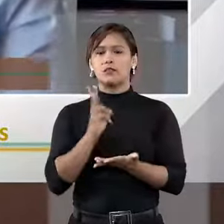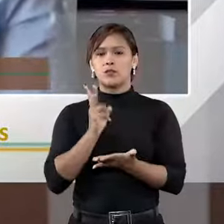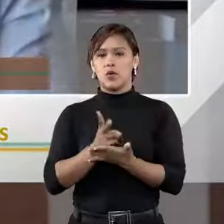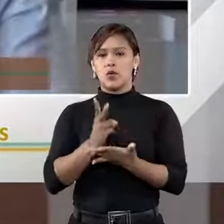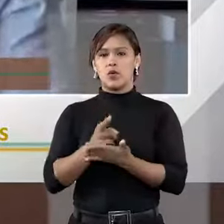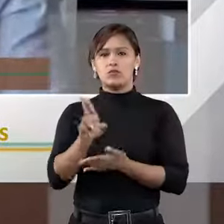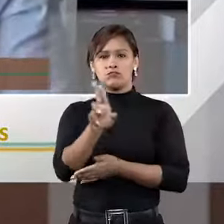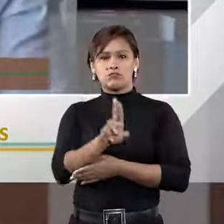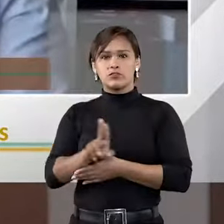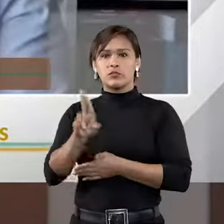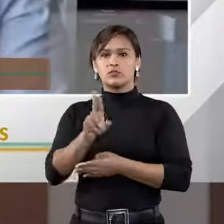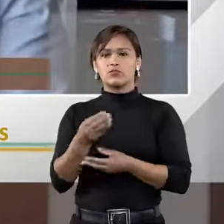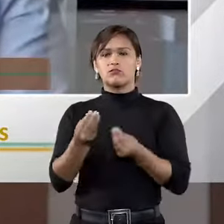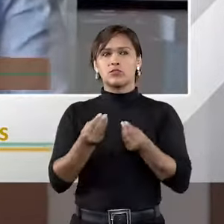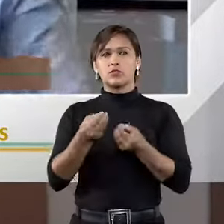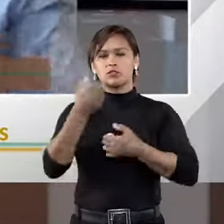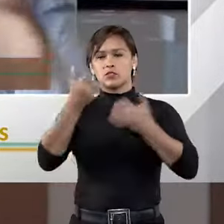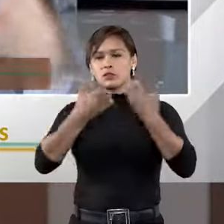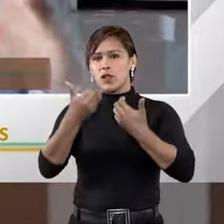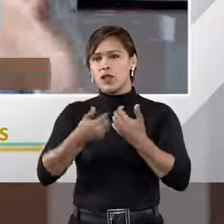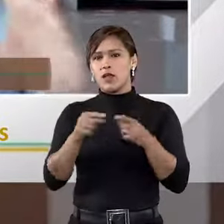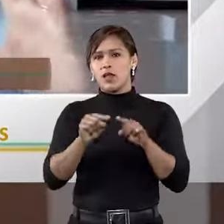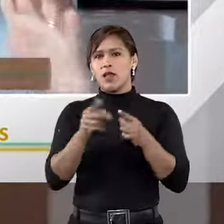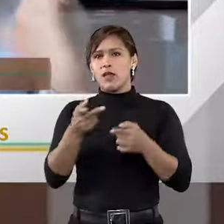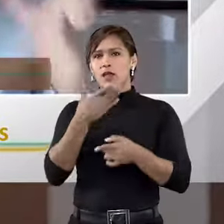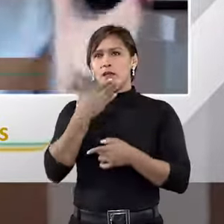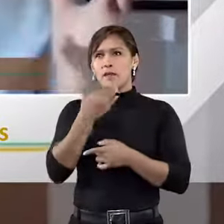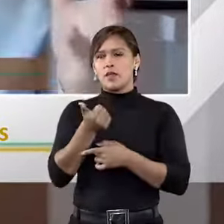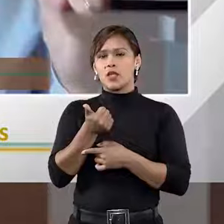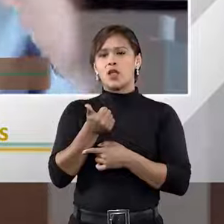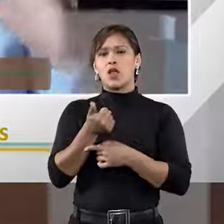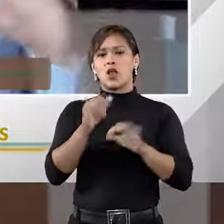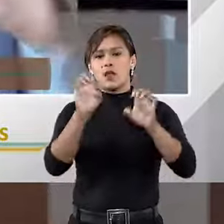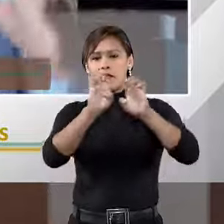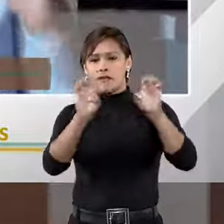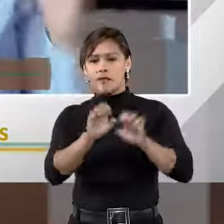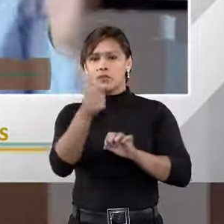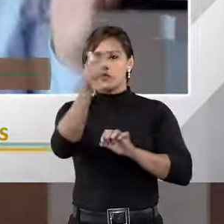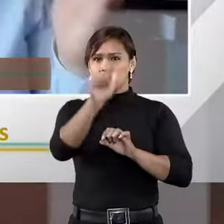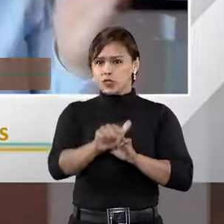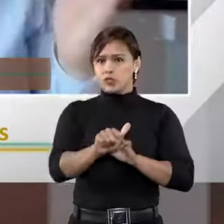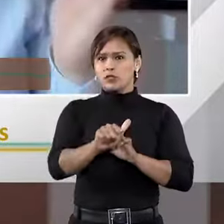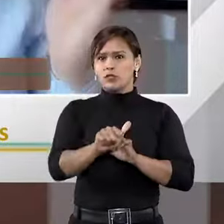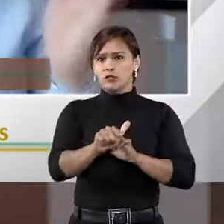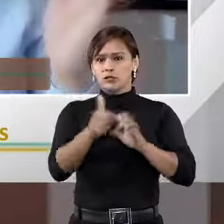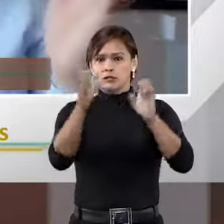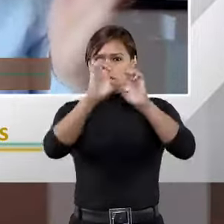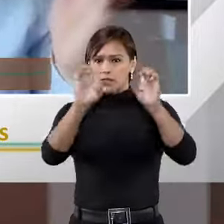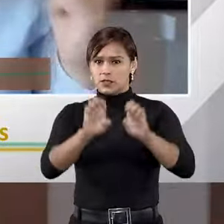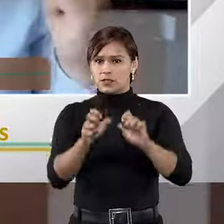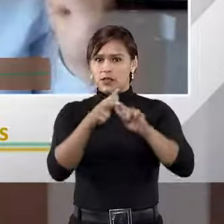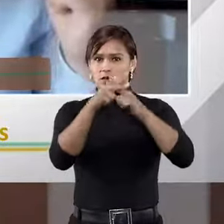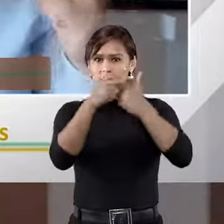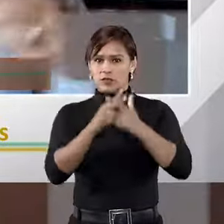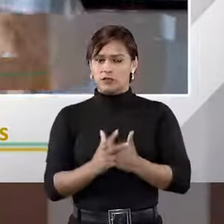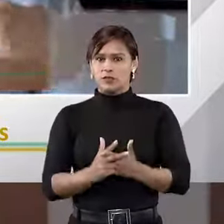Como é que eu posso dizer? Vem sendo reconstruído. A autotutela vem sendo reconstruída.